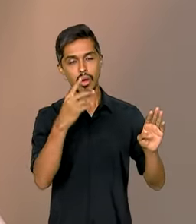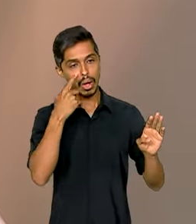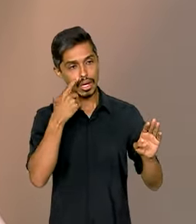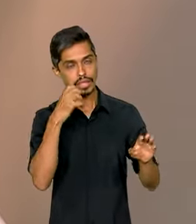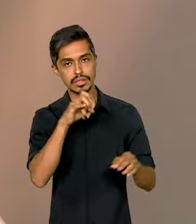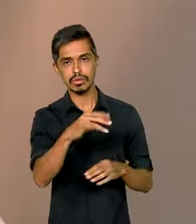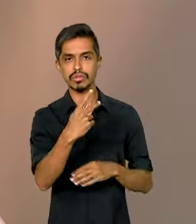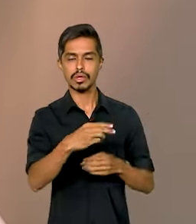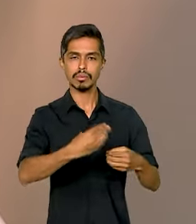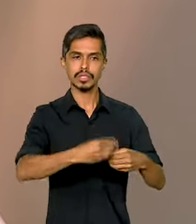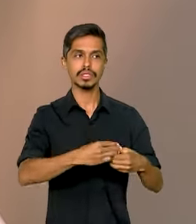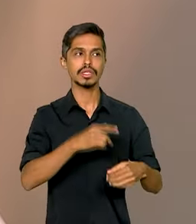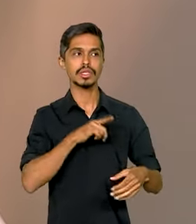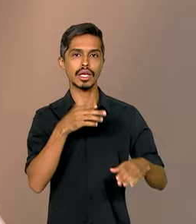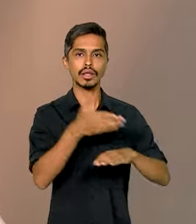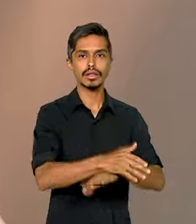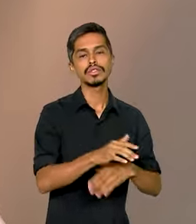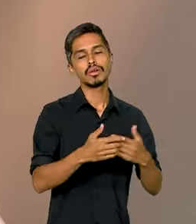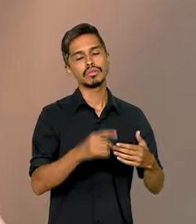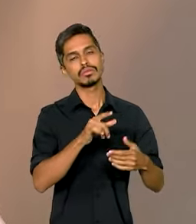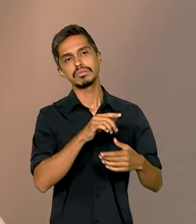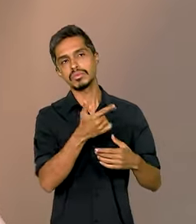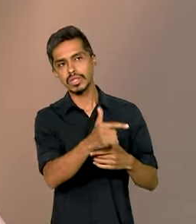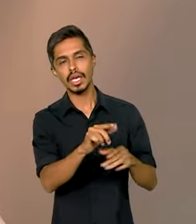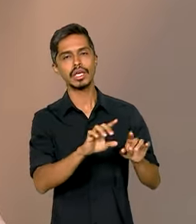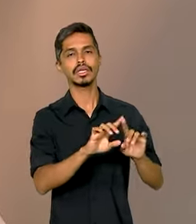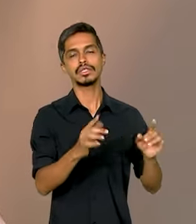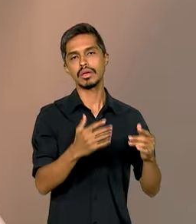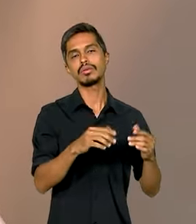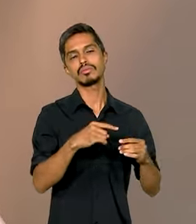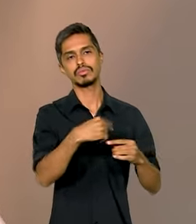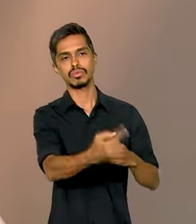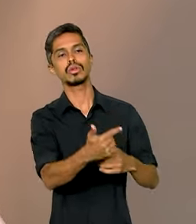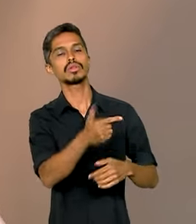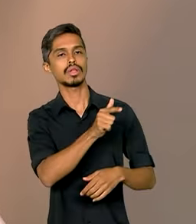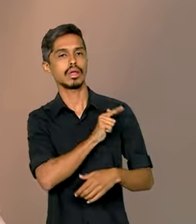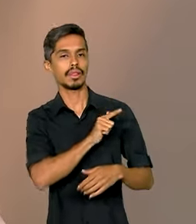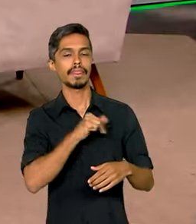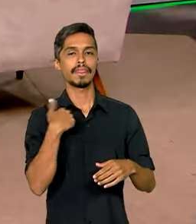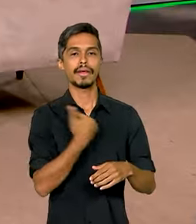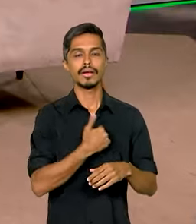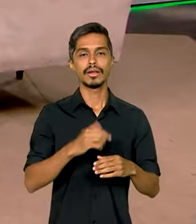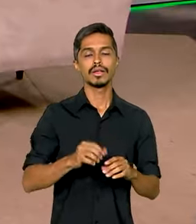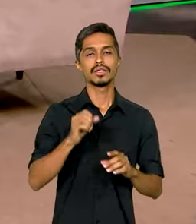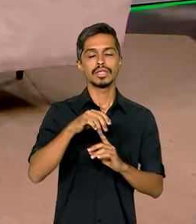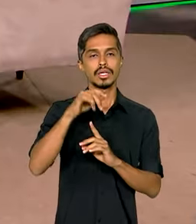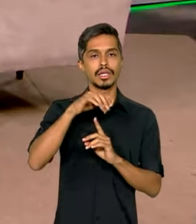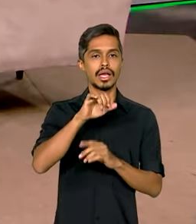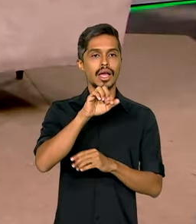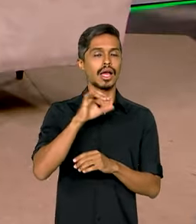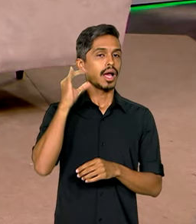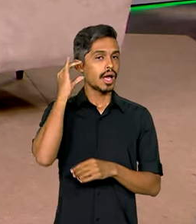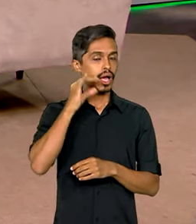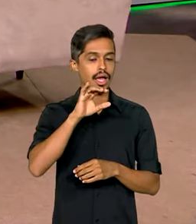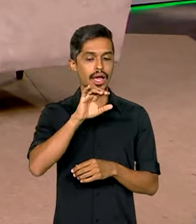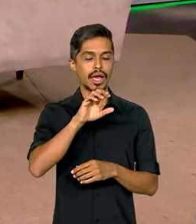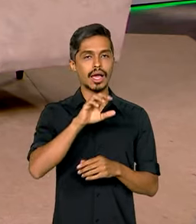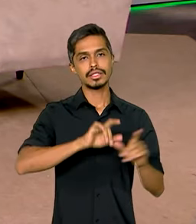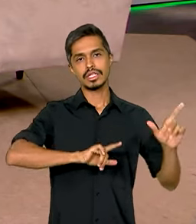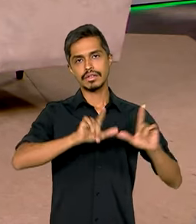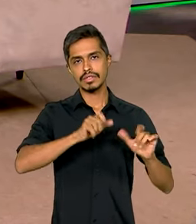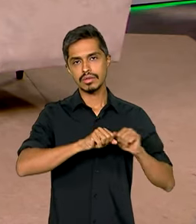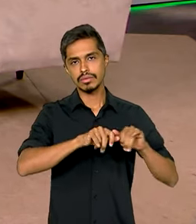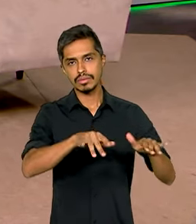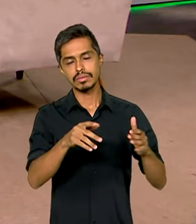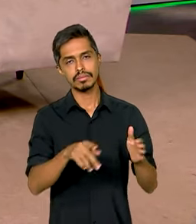já está no primeiro edital. Se não tiver, vai vir nos outros. E assim nós vamos avançar também com a Rádio Fusão Comunitária, que é uma das prioridades também do presidente